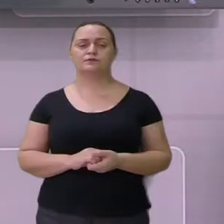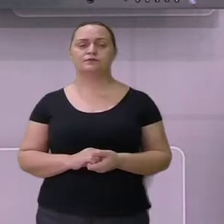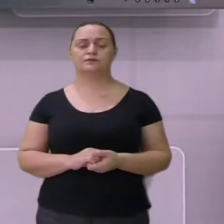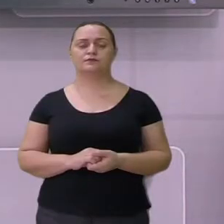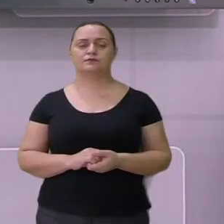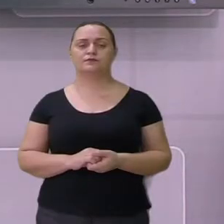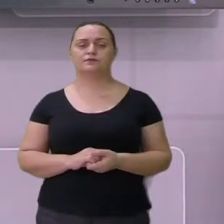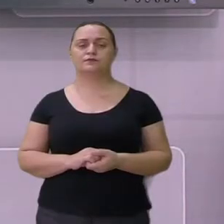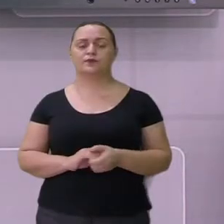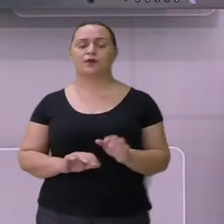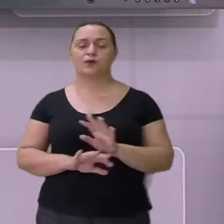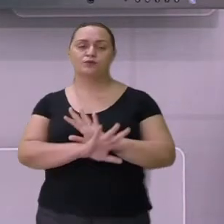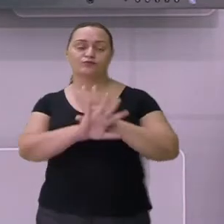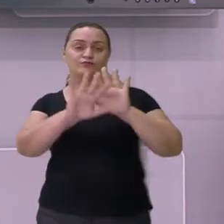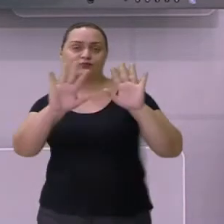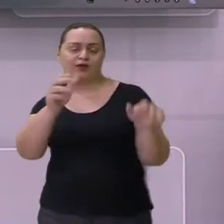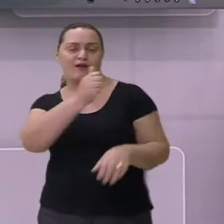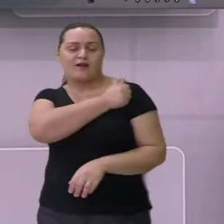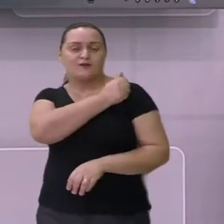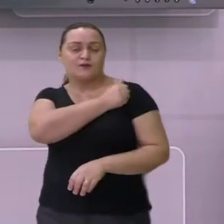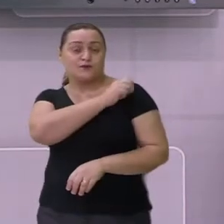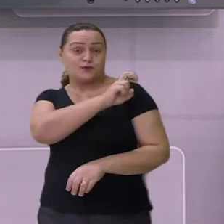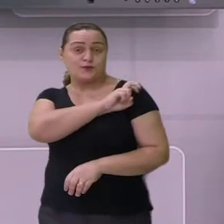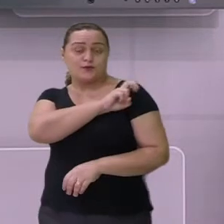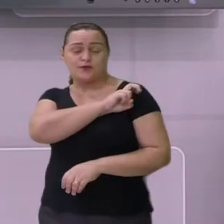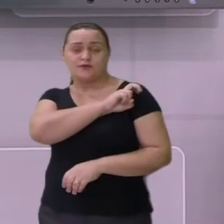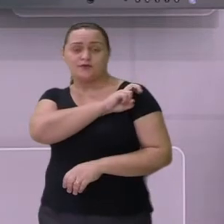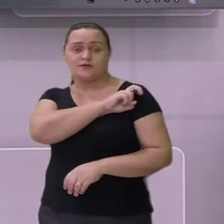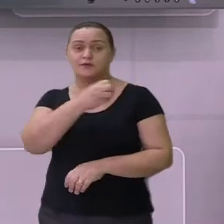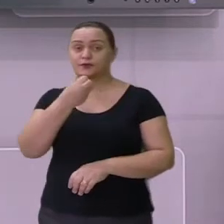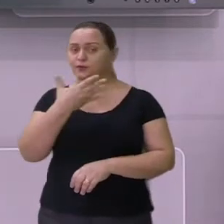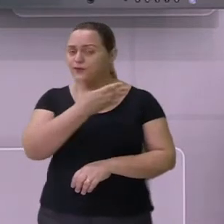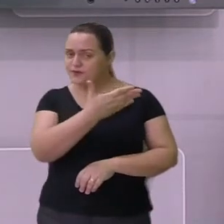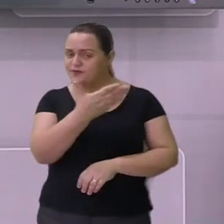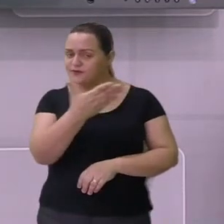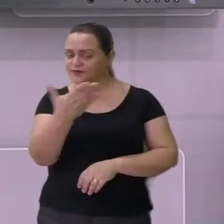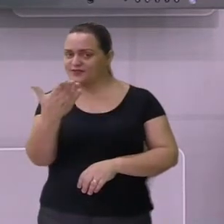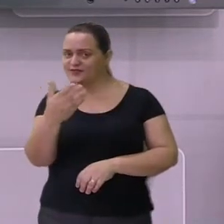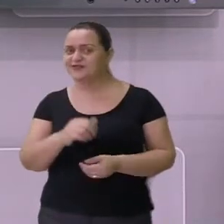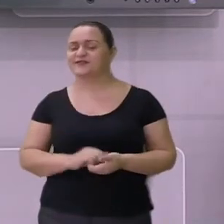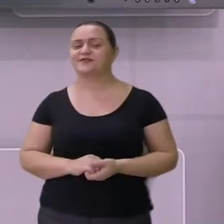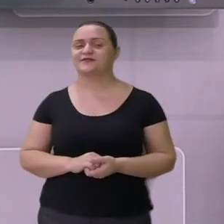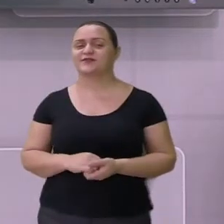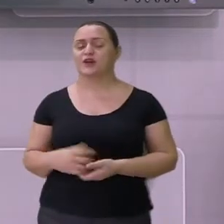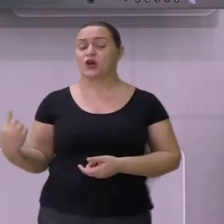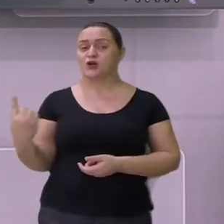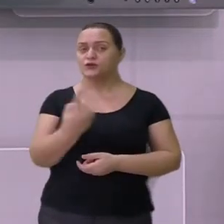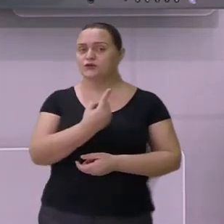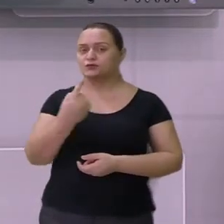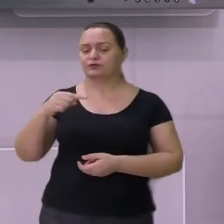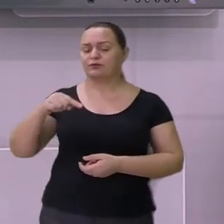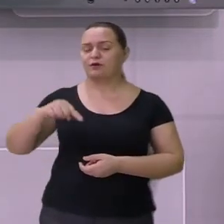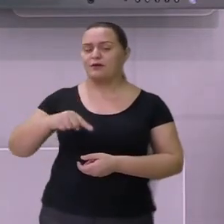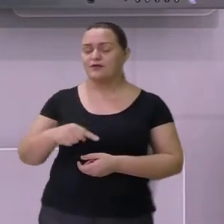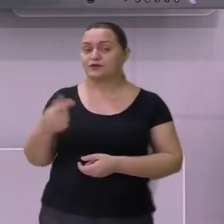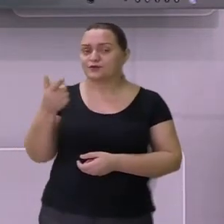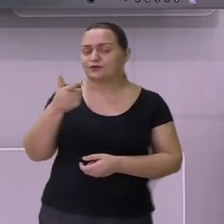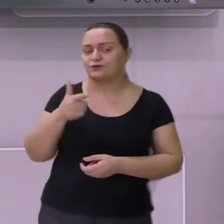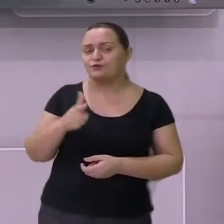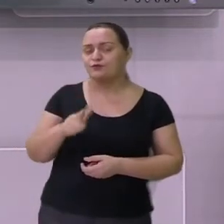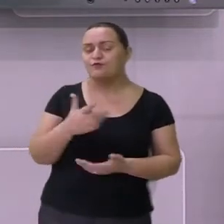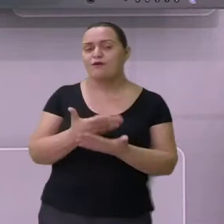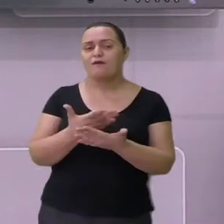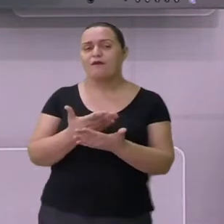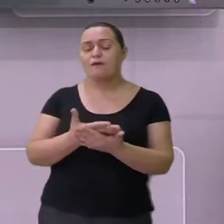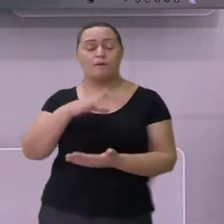Oi galera do quinto ano, tudo bem? Estamos aqui para mais uma aula do componente curricular de